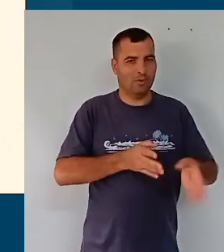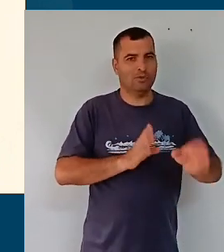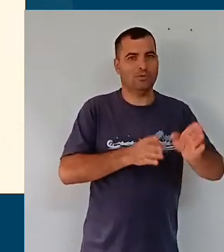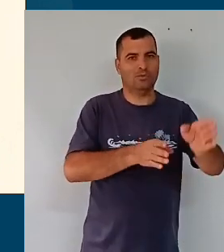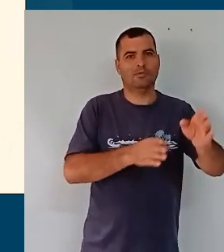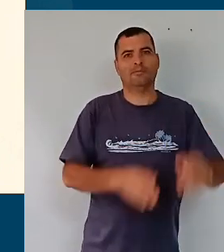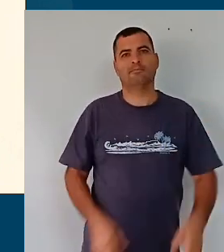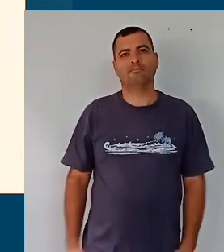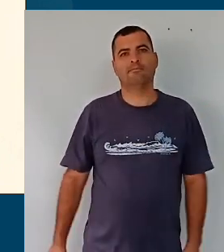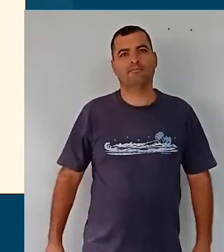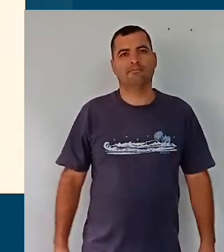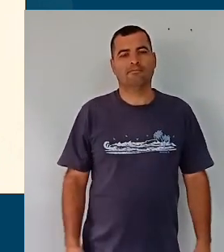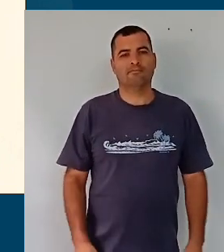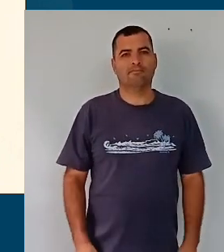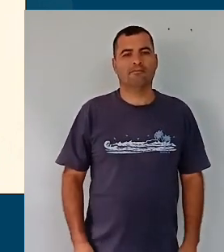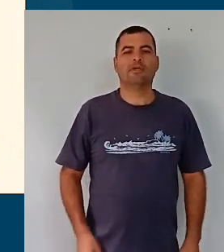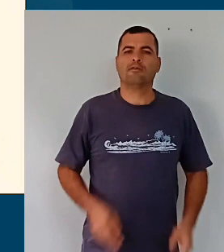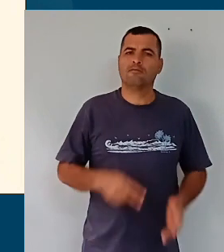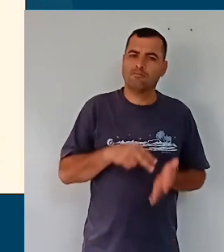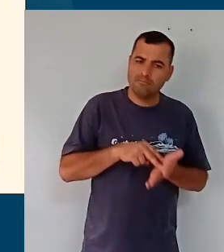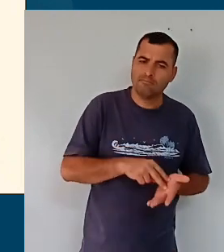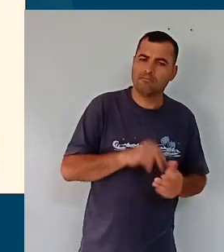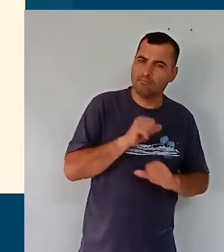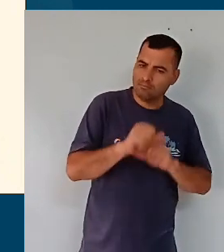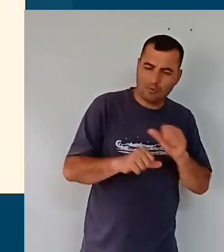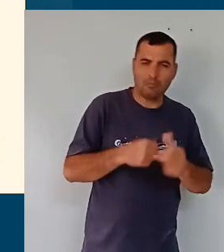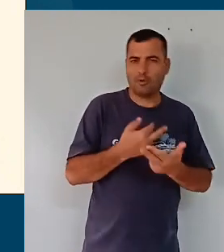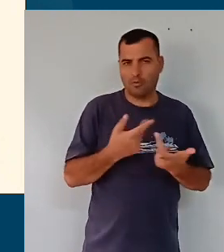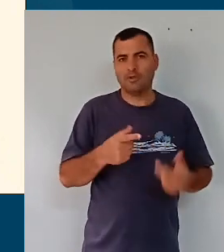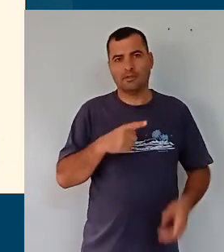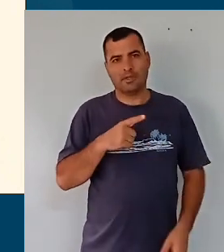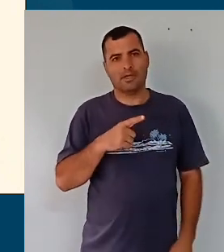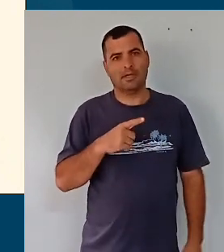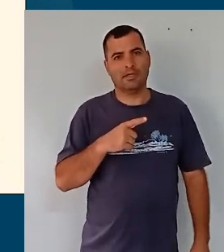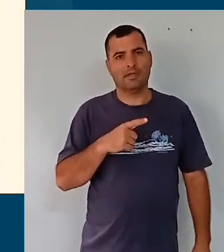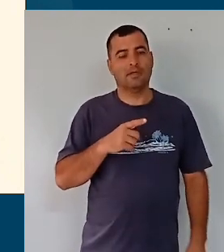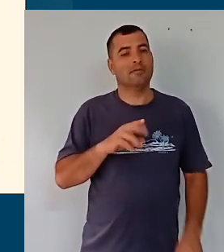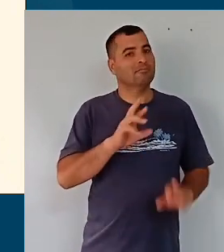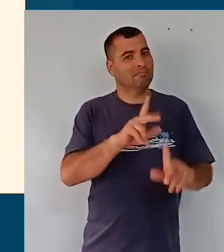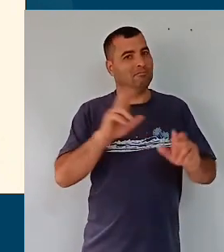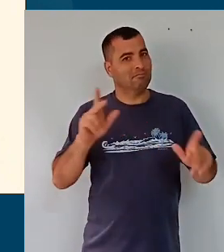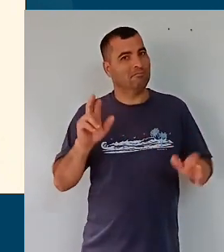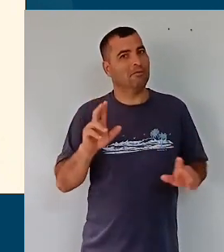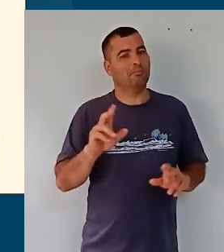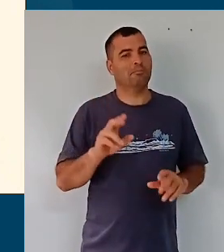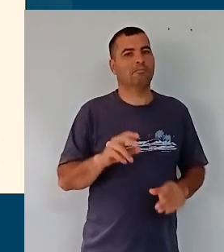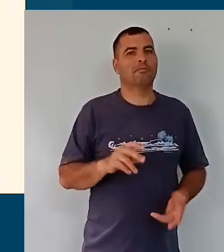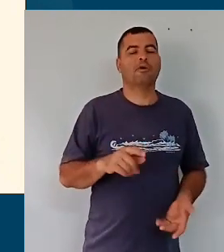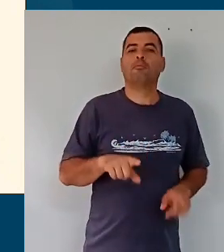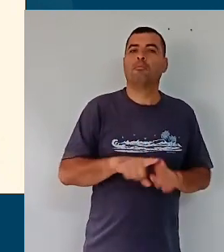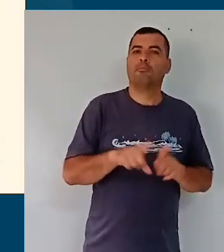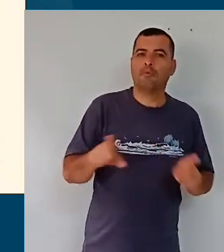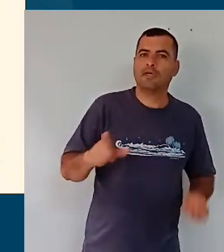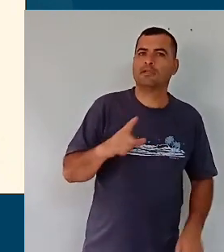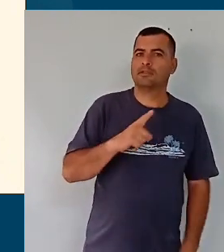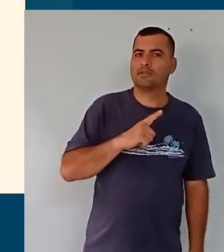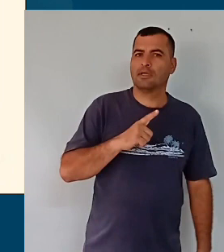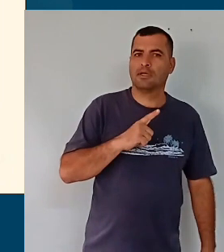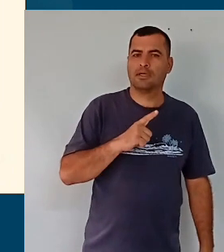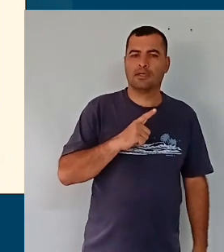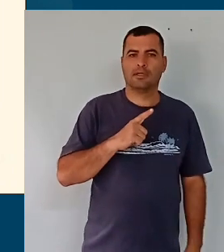permanência, ele vai ser modificado, como eu já estava dizendo, em vários momentos, mas, de alguma maneira,